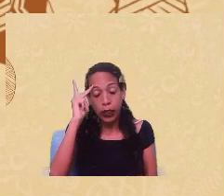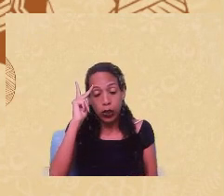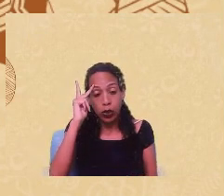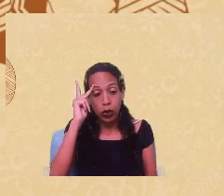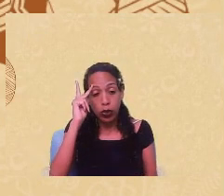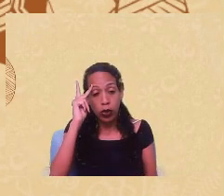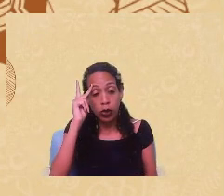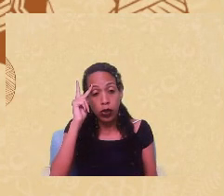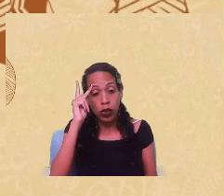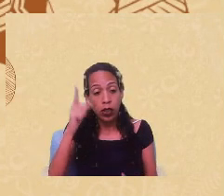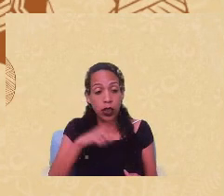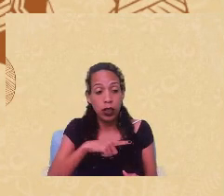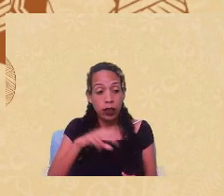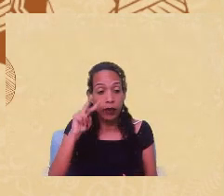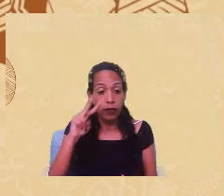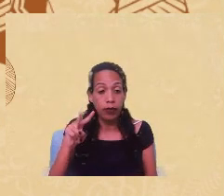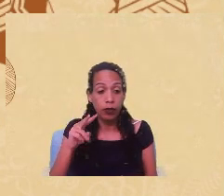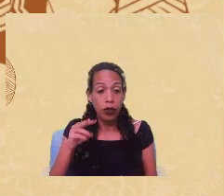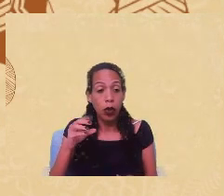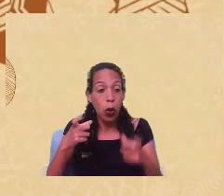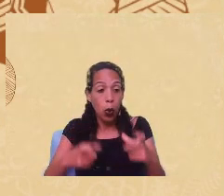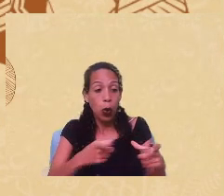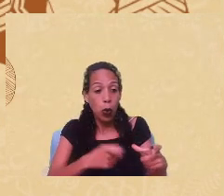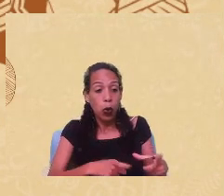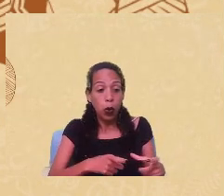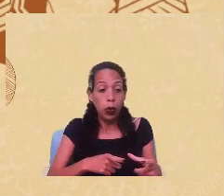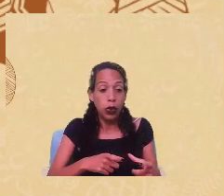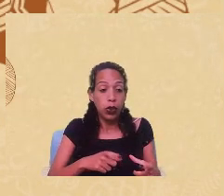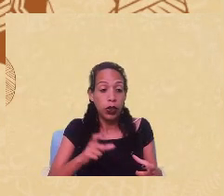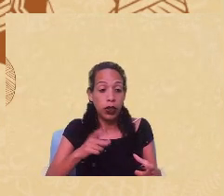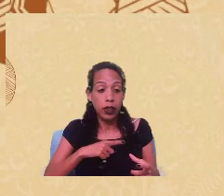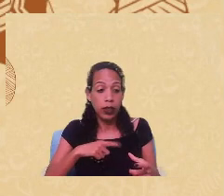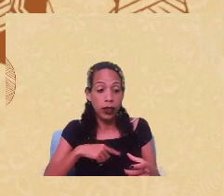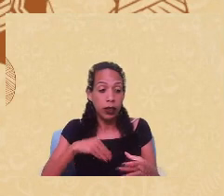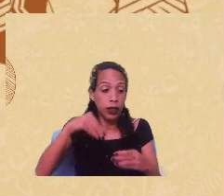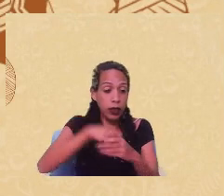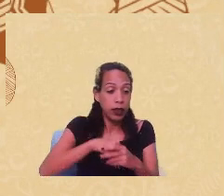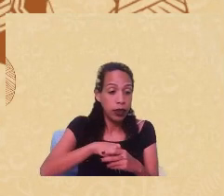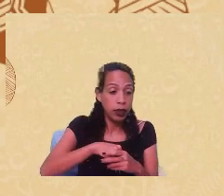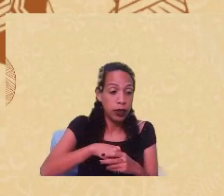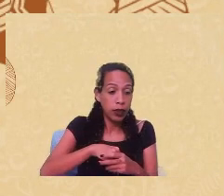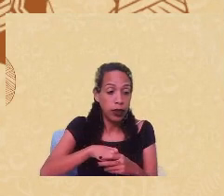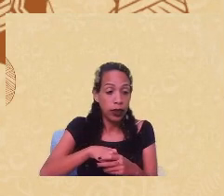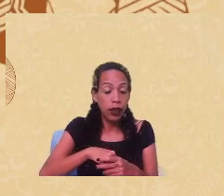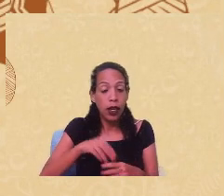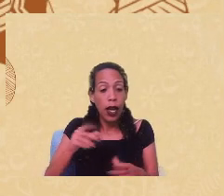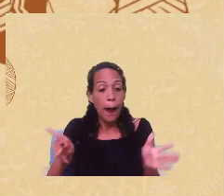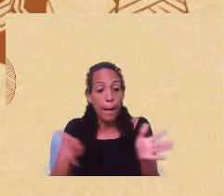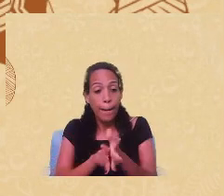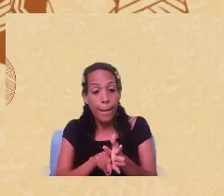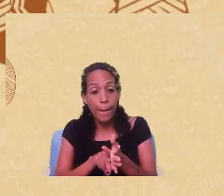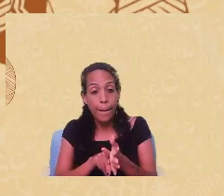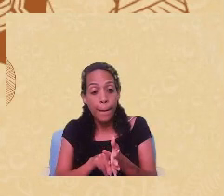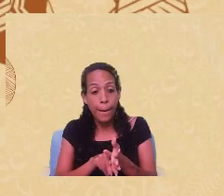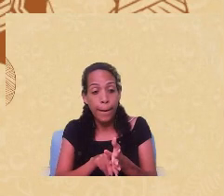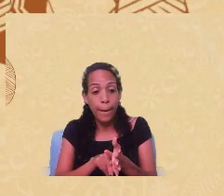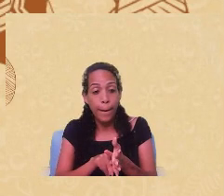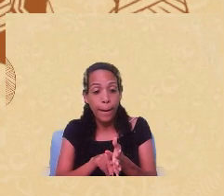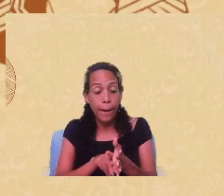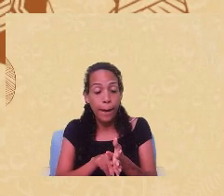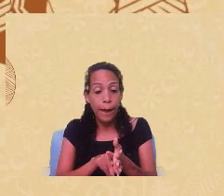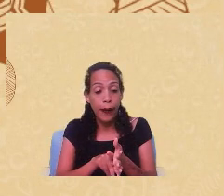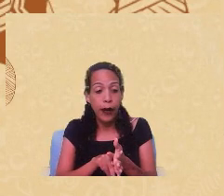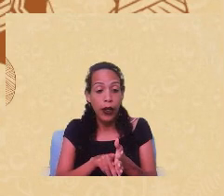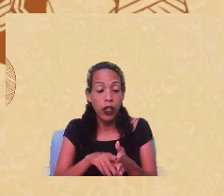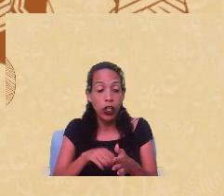de uma perspectiva interseccional ou de uma perspectiva que complexifique essas experiências? A própria Kimberly Crenshaw vai chamar a atenção